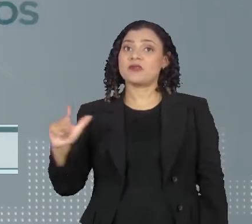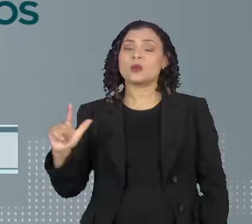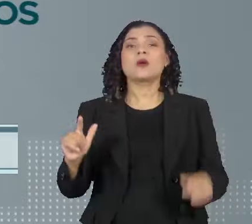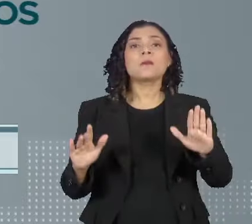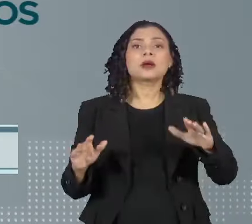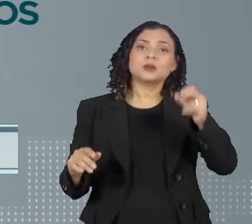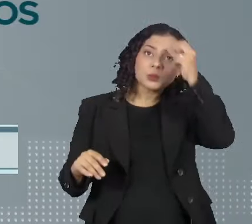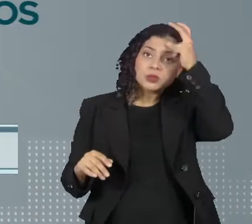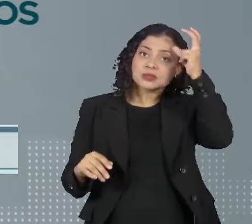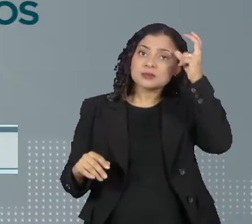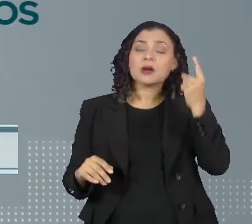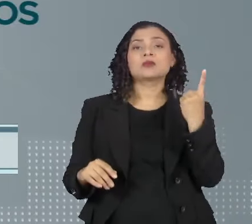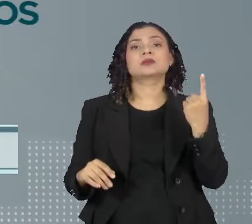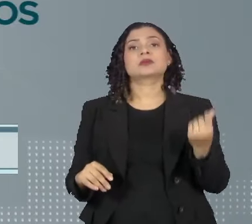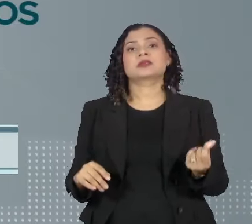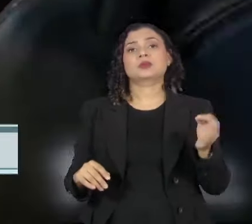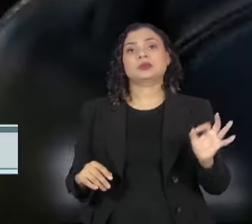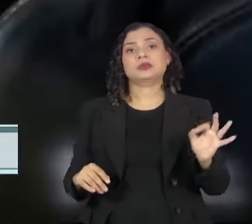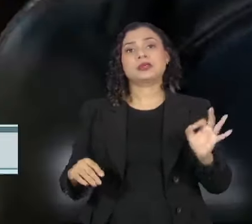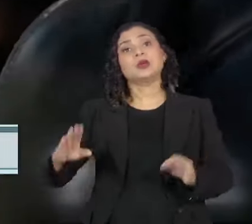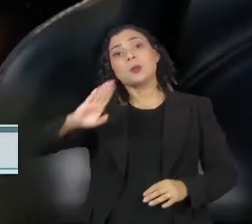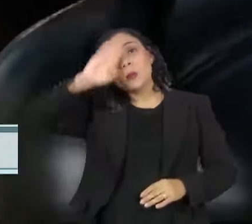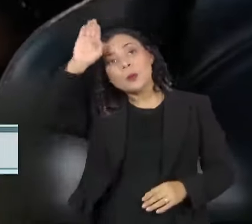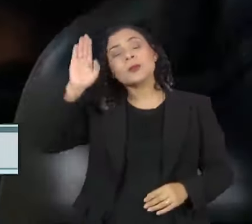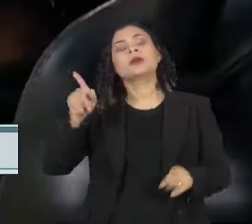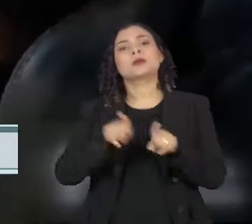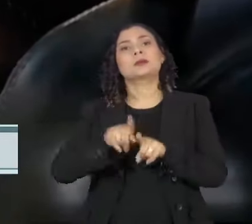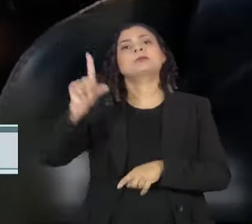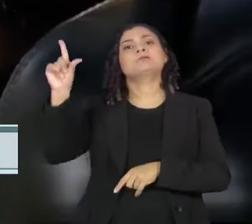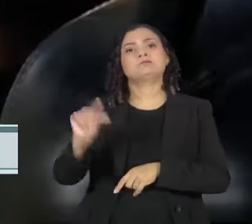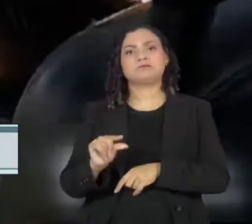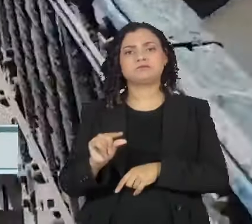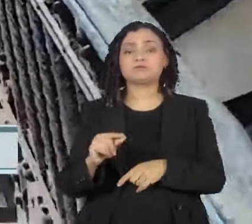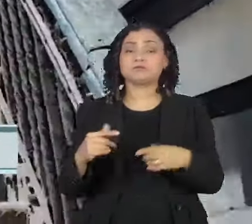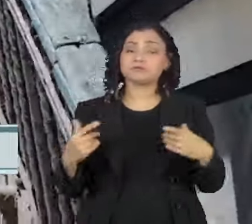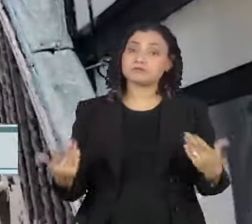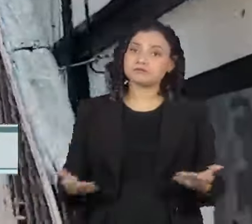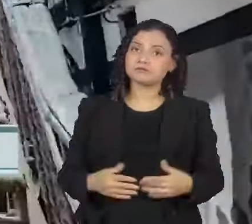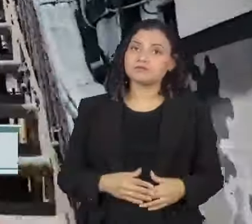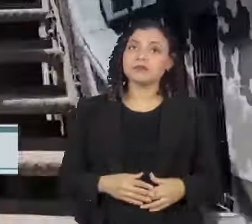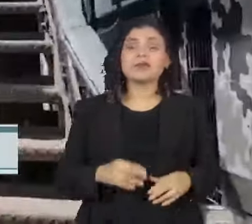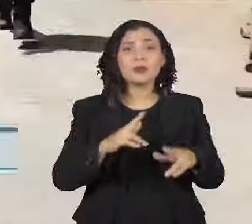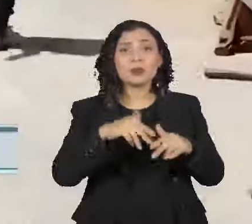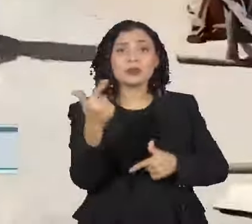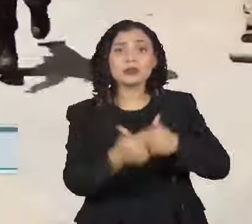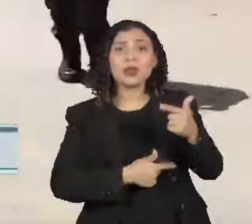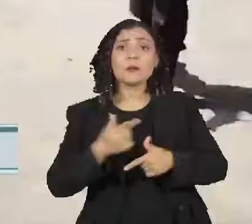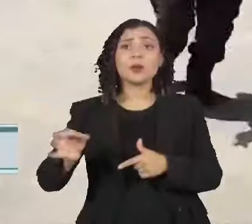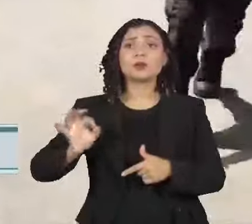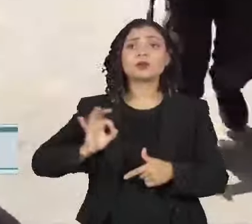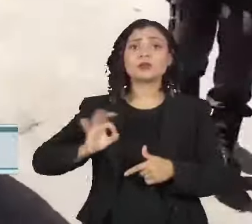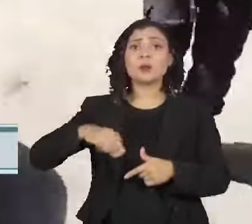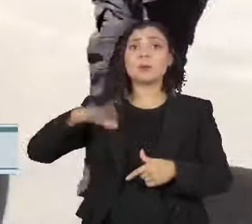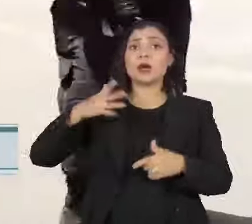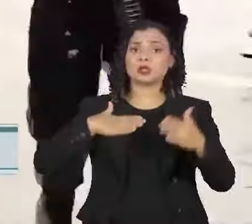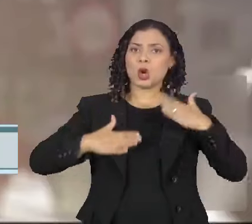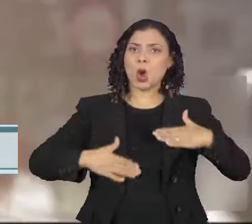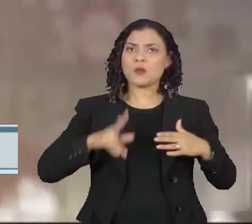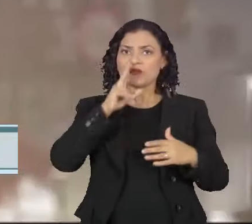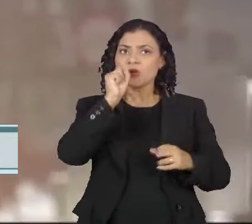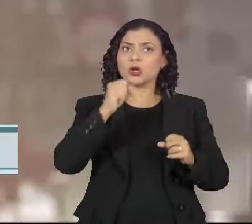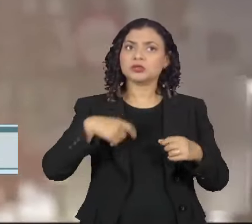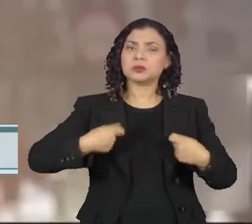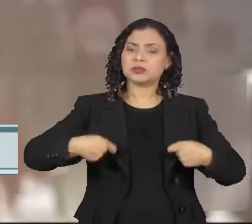guardas municipais e no corpo de bombeiros. Além dos entraves sociais, como a justificativa de que o trabalho policial exige uma força física